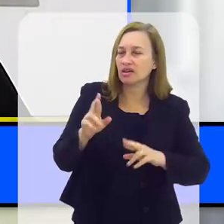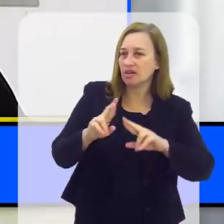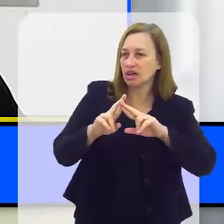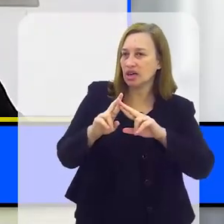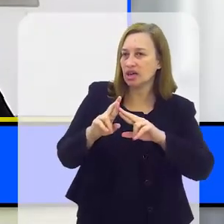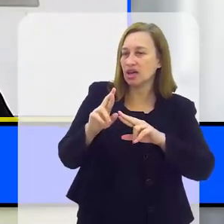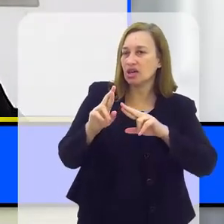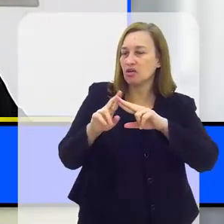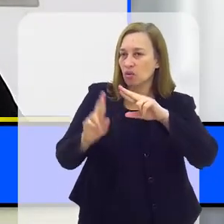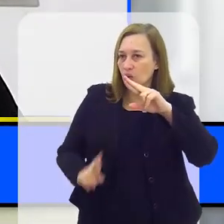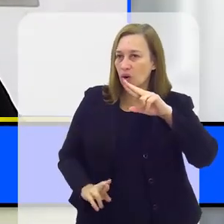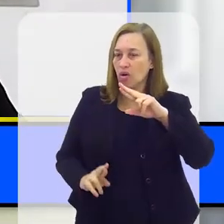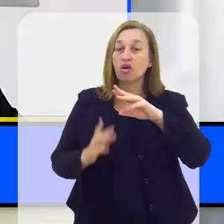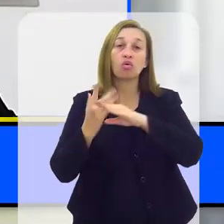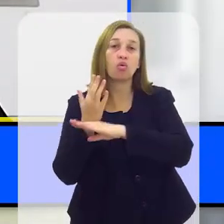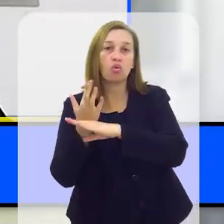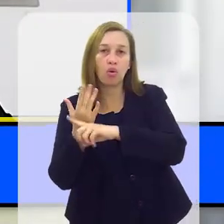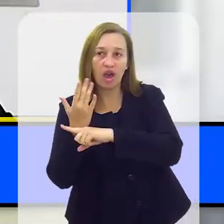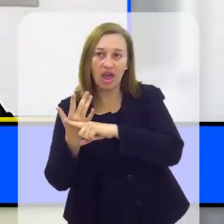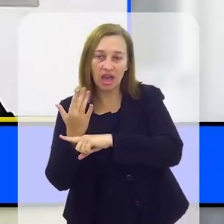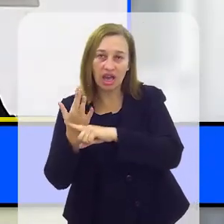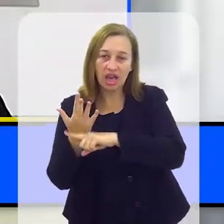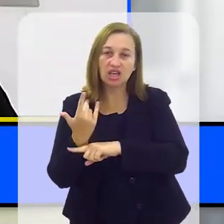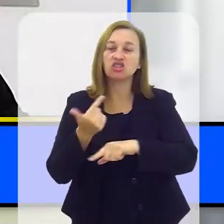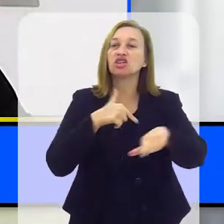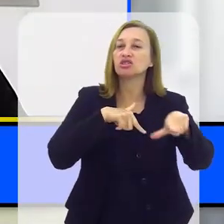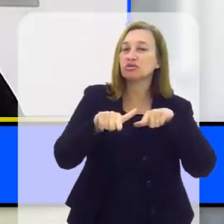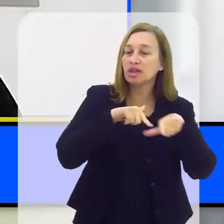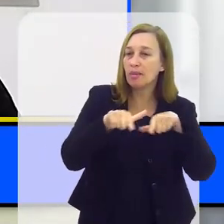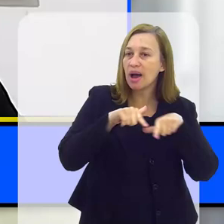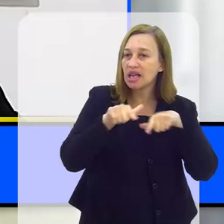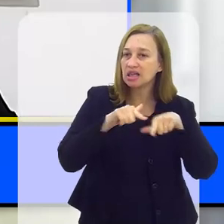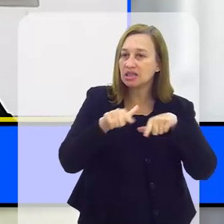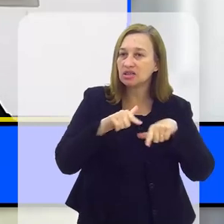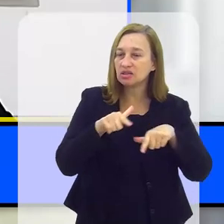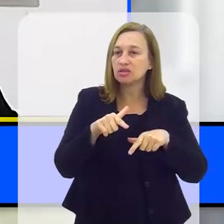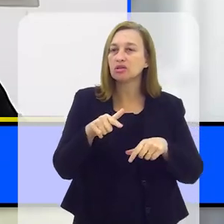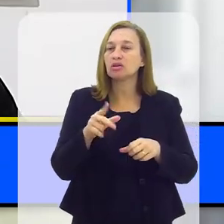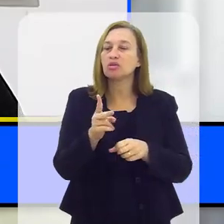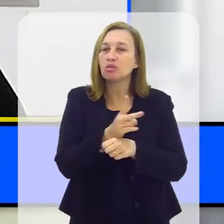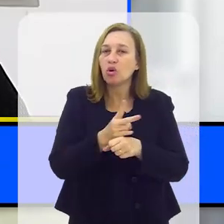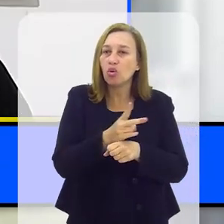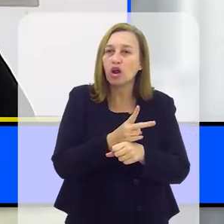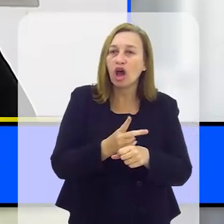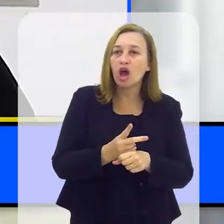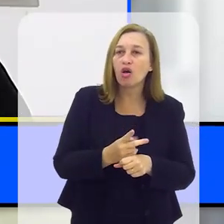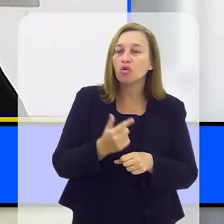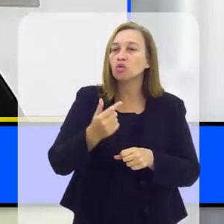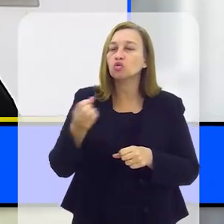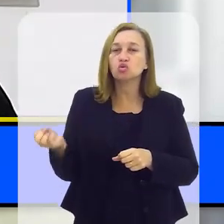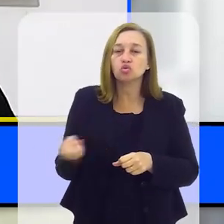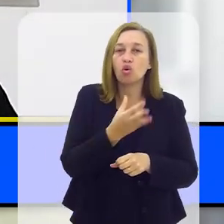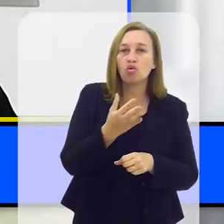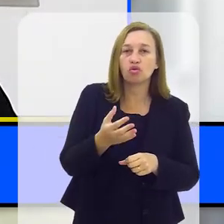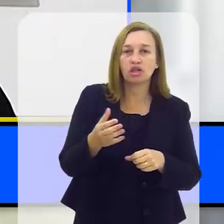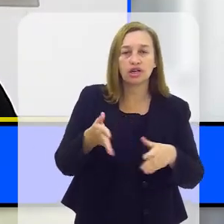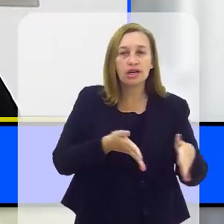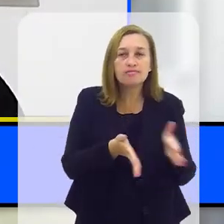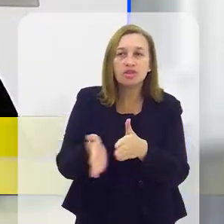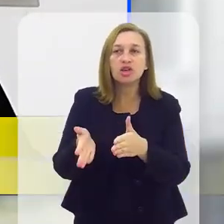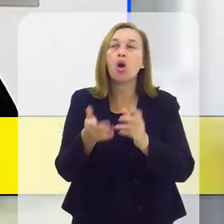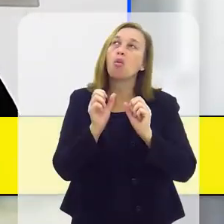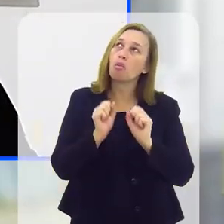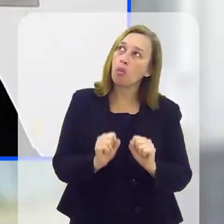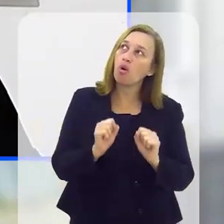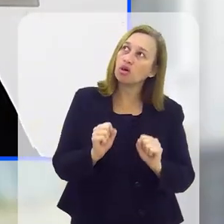o FRJ, o ERJ, que estão trabalhando, buscaram um novo caminho. Aí